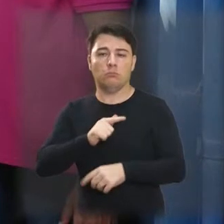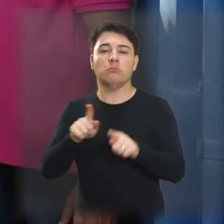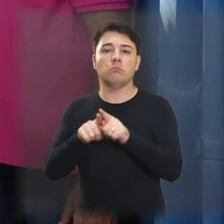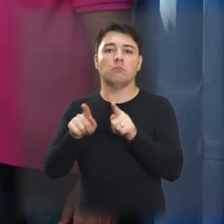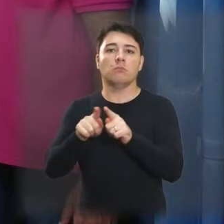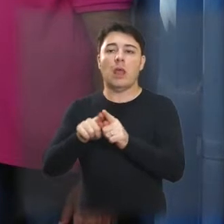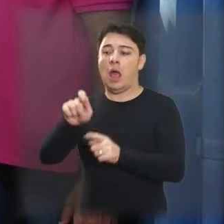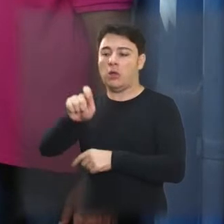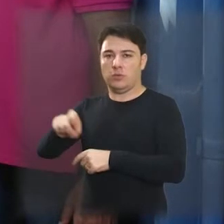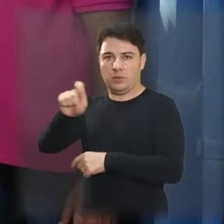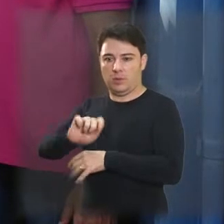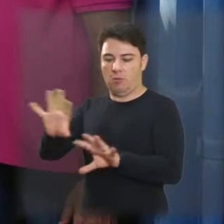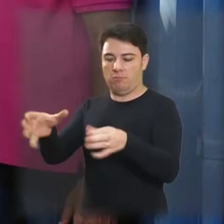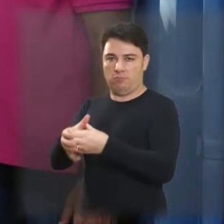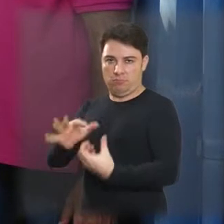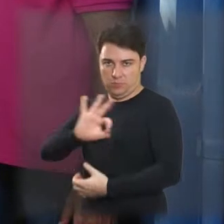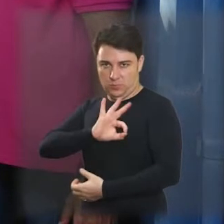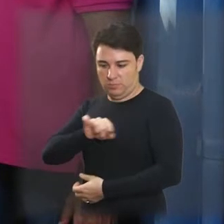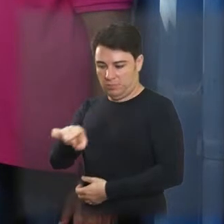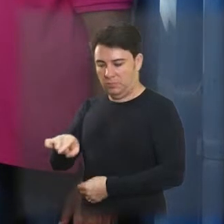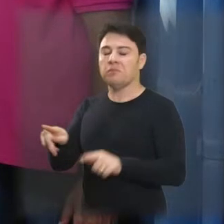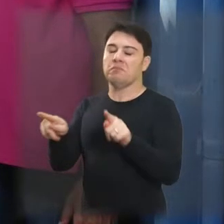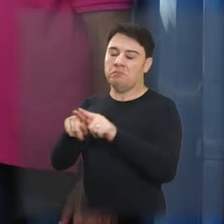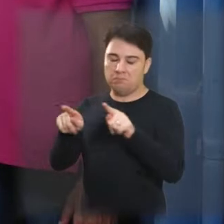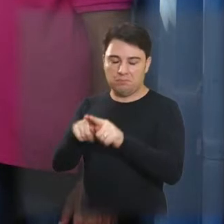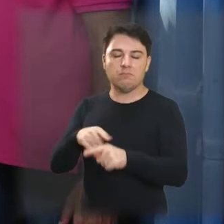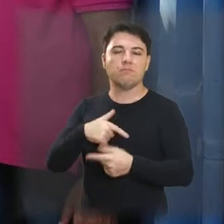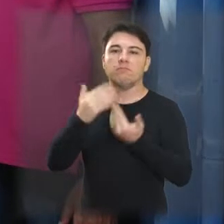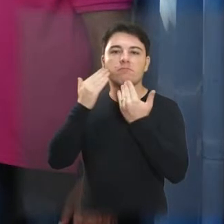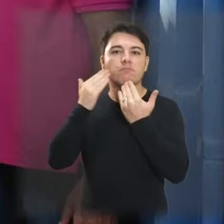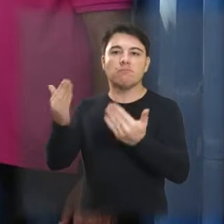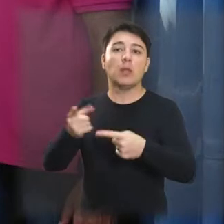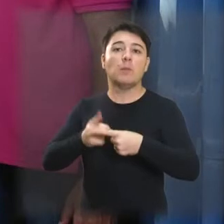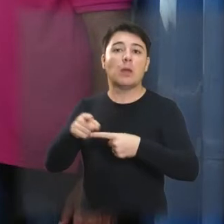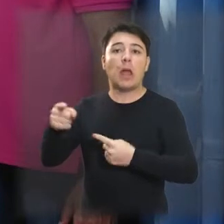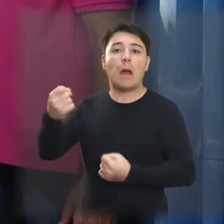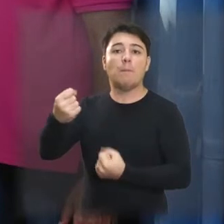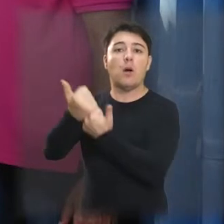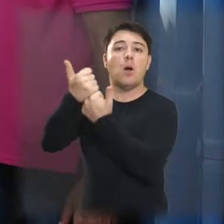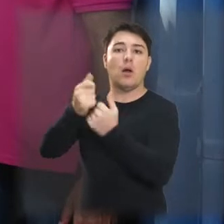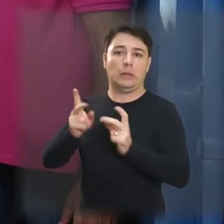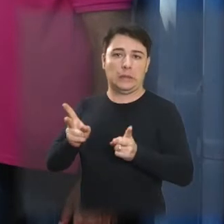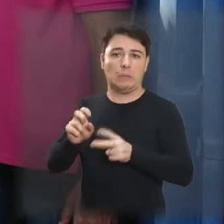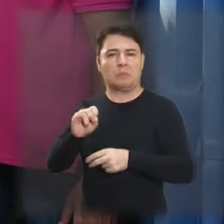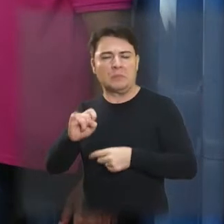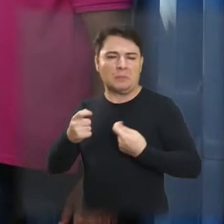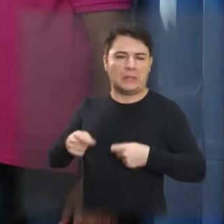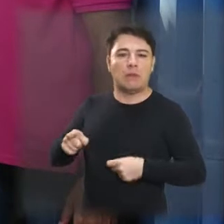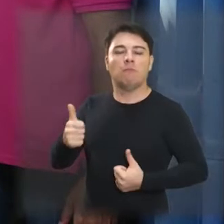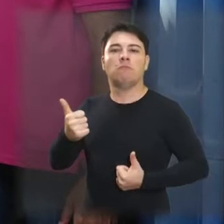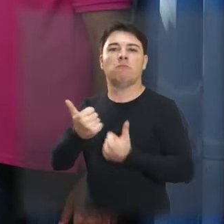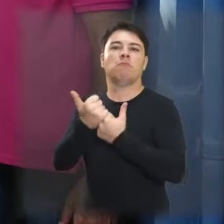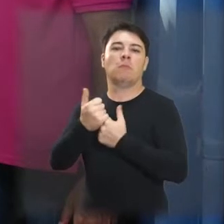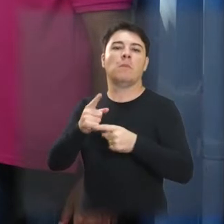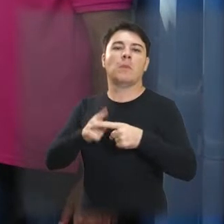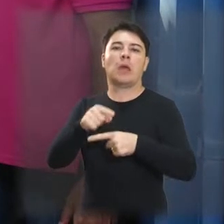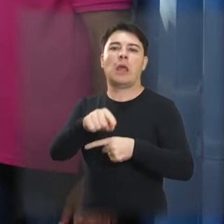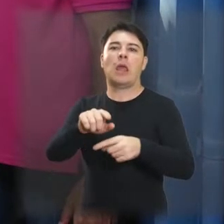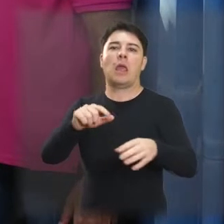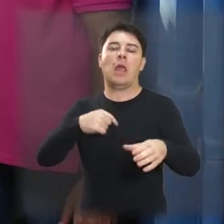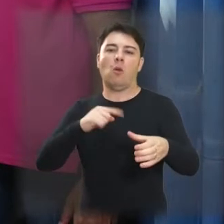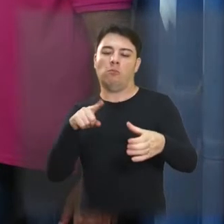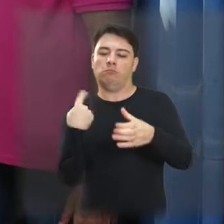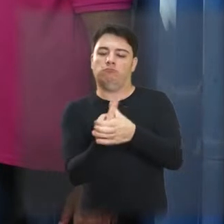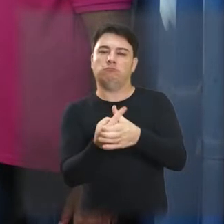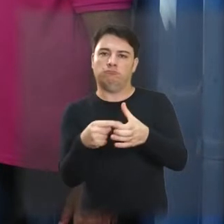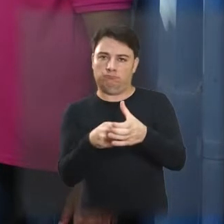Associação Cabos e Soldados, que apoia sempre quando necessário. na Associação, que a gente faz parte